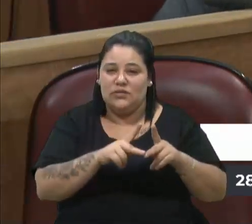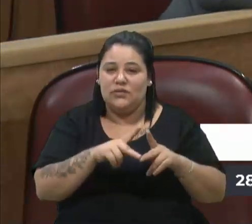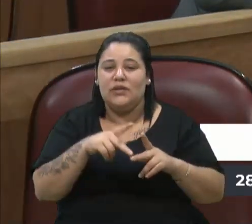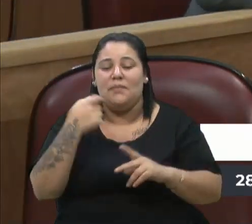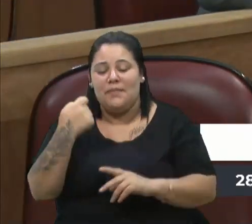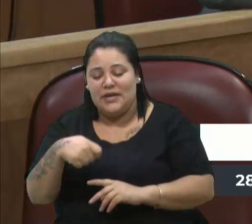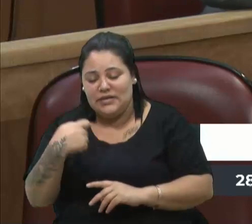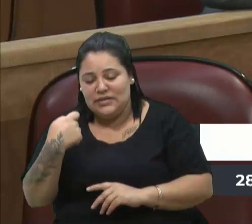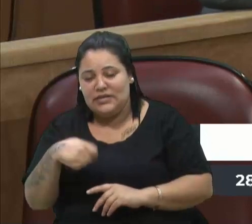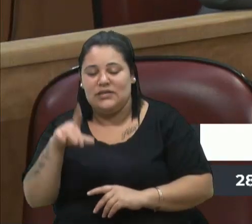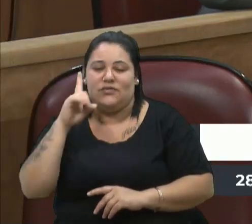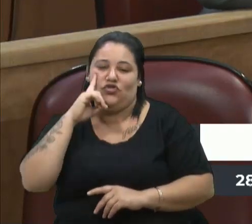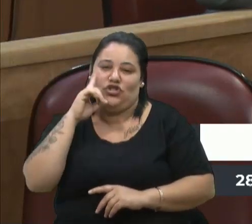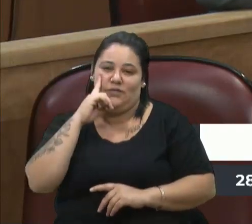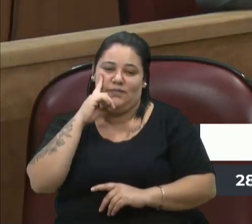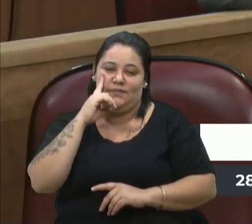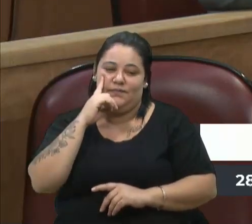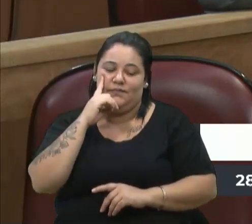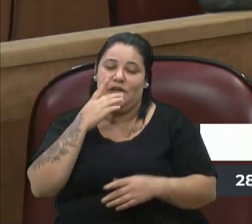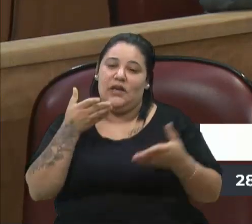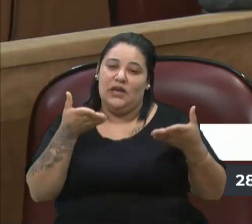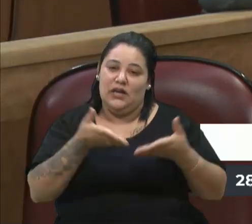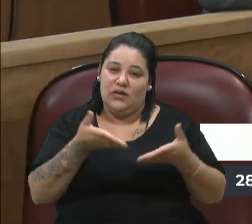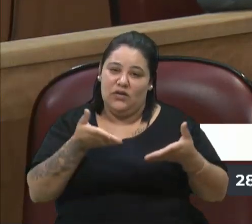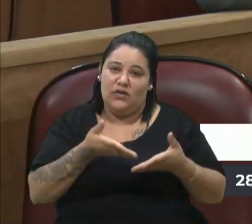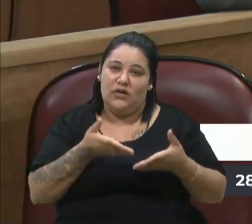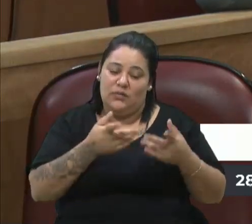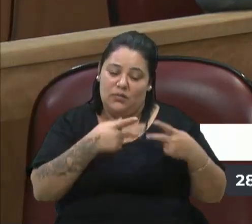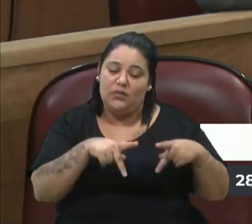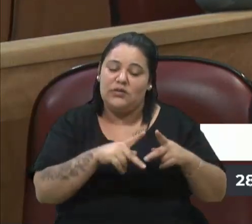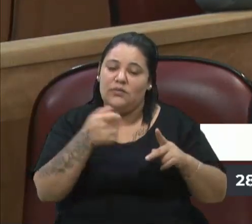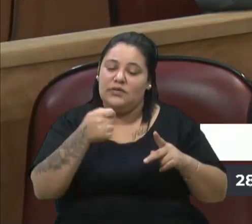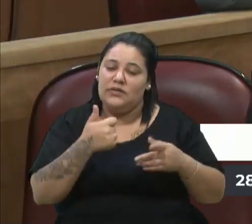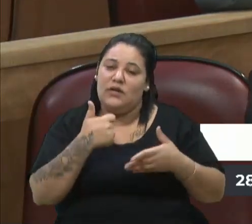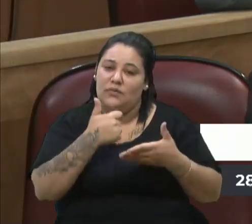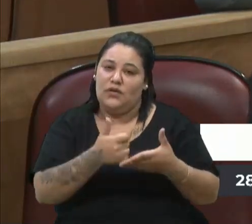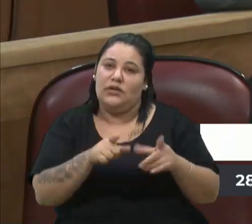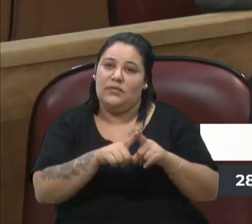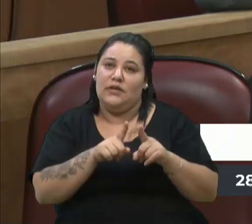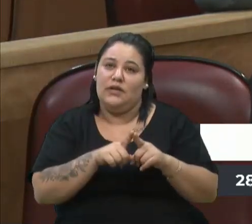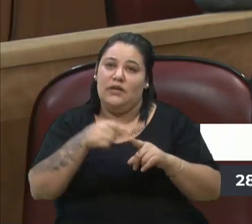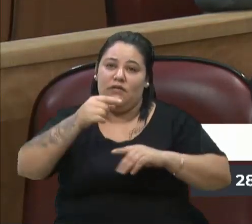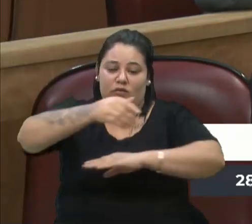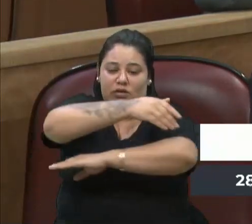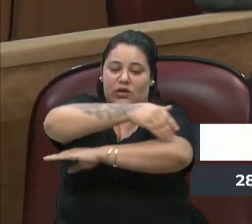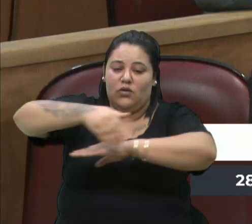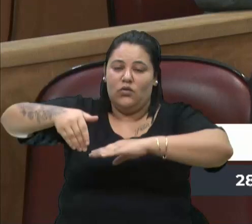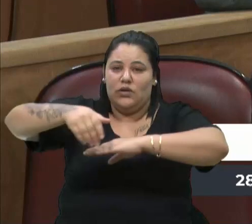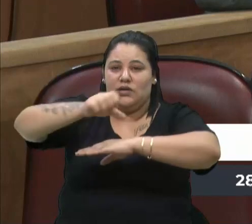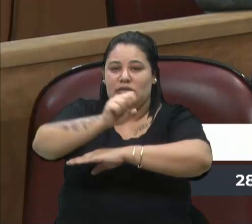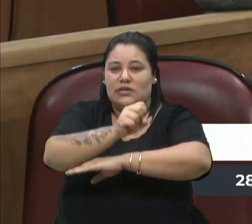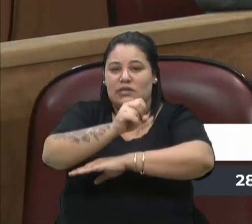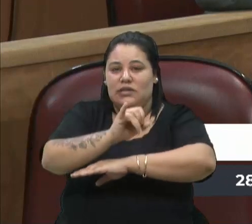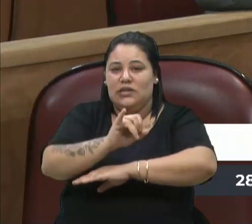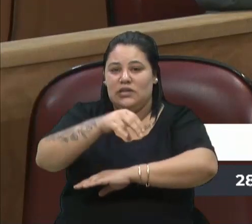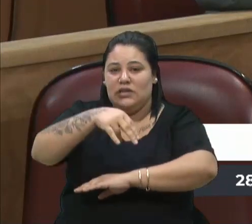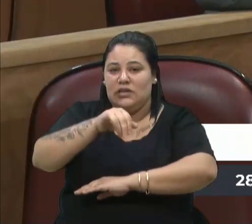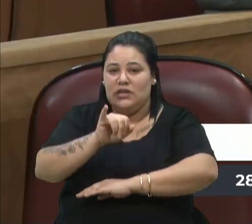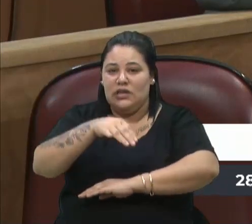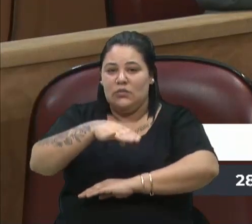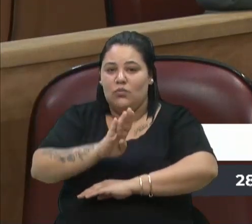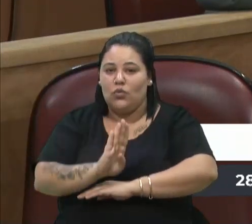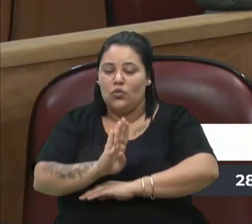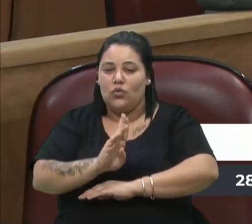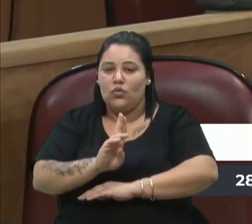precisa no dia a dia. Agora, a população precisa contribuir. Vão ali na Sinimbu, de manhã, como subo todos os dias. Os